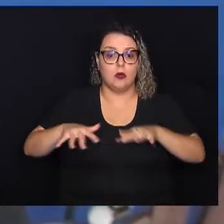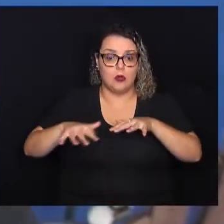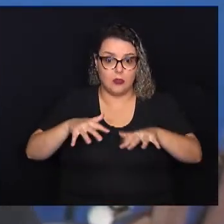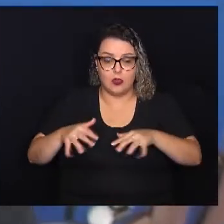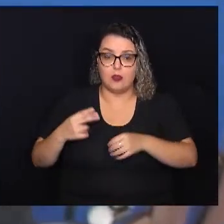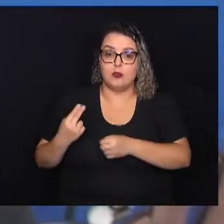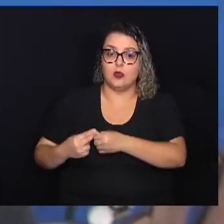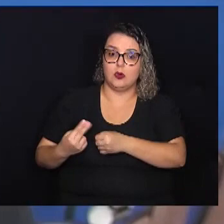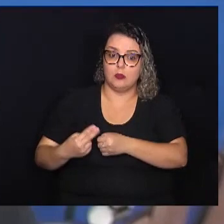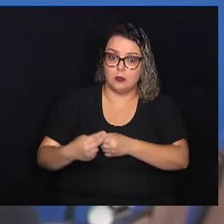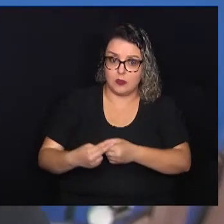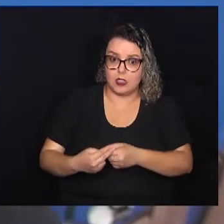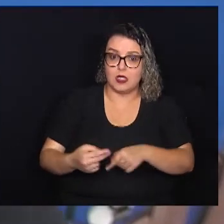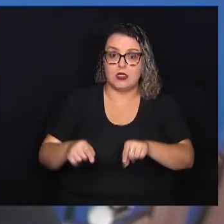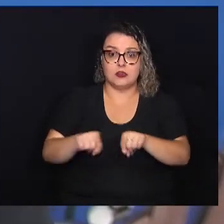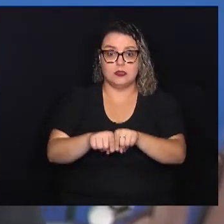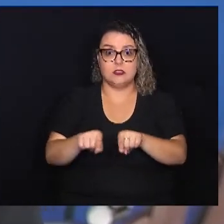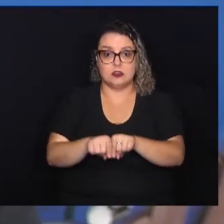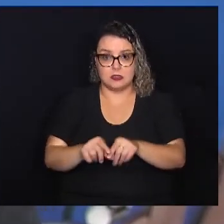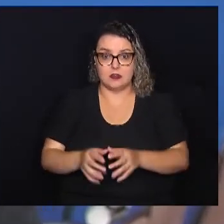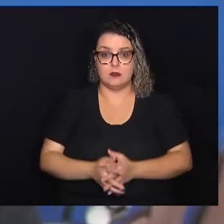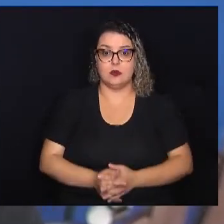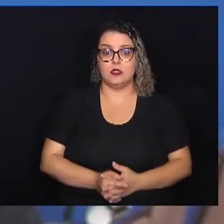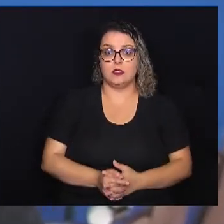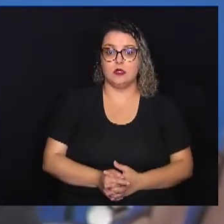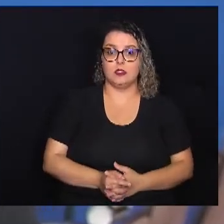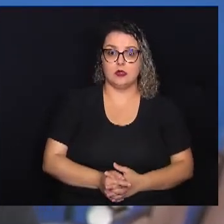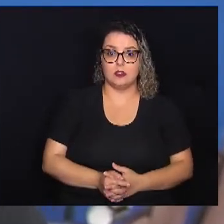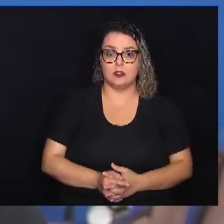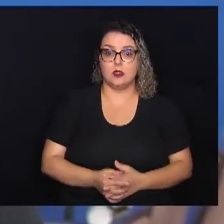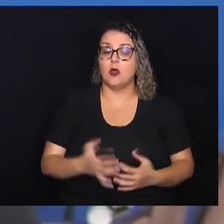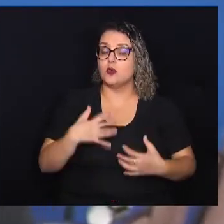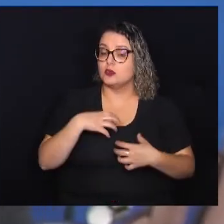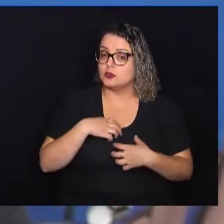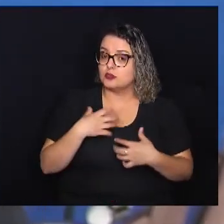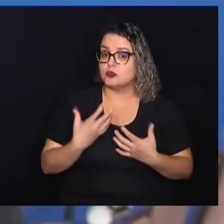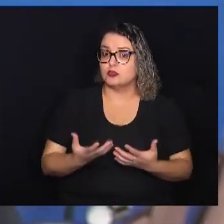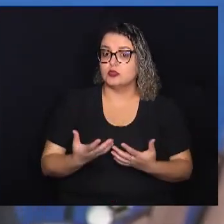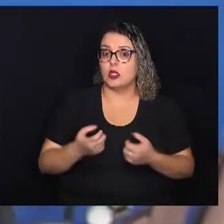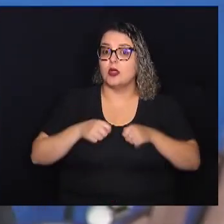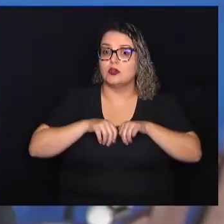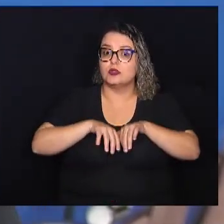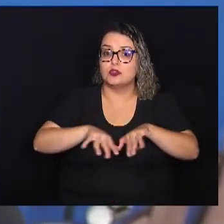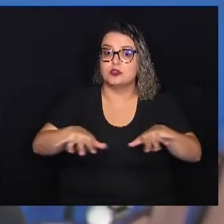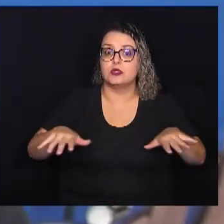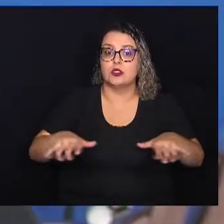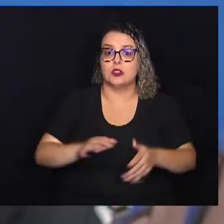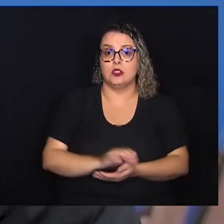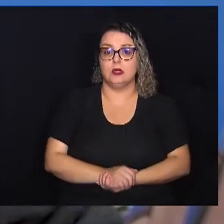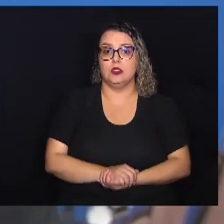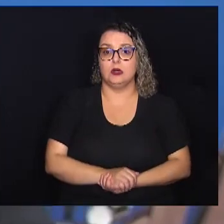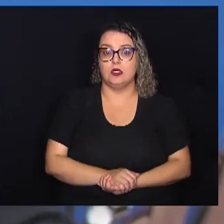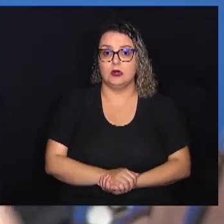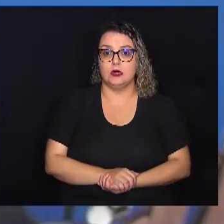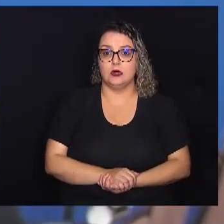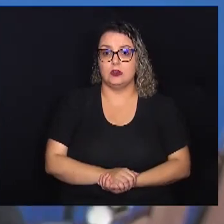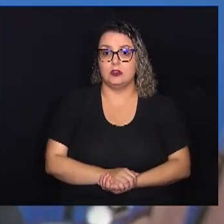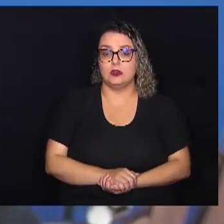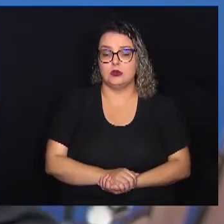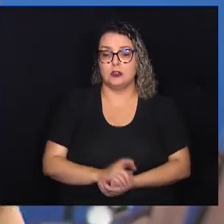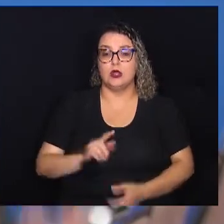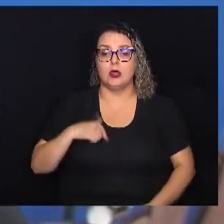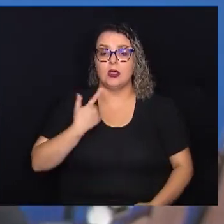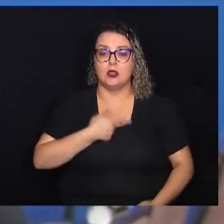Unicamp, mas também como uma forma de ampliar a nossa